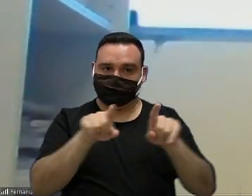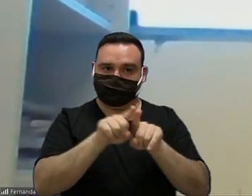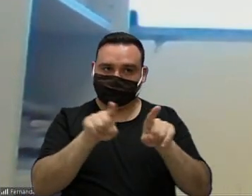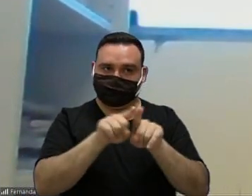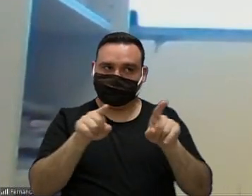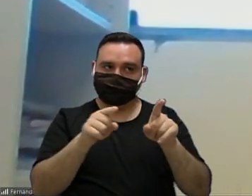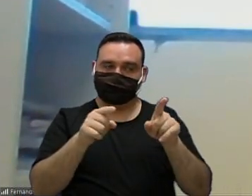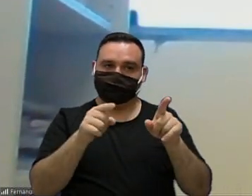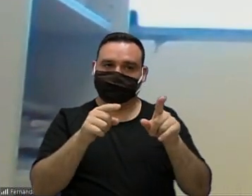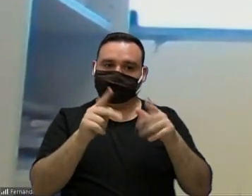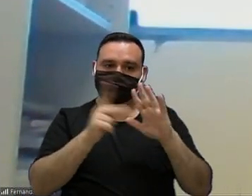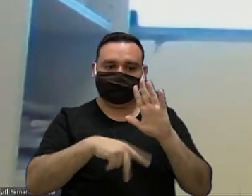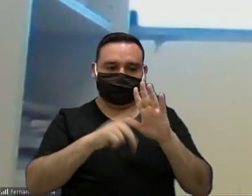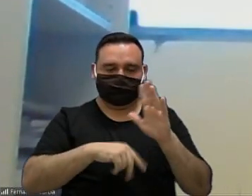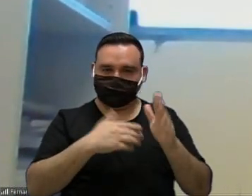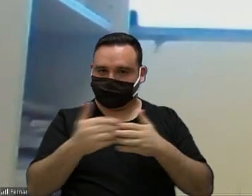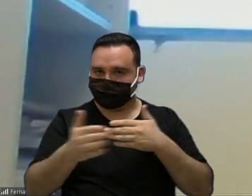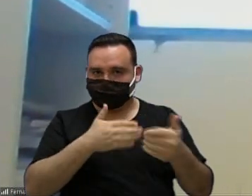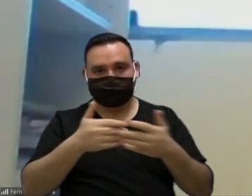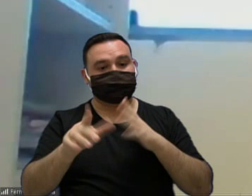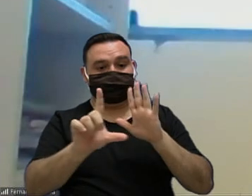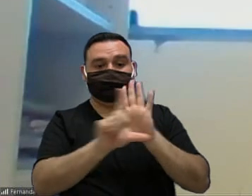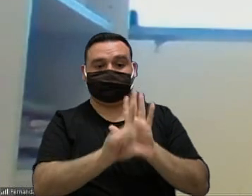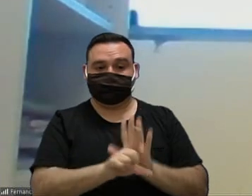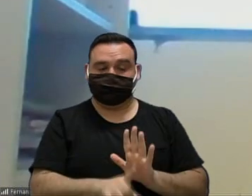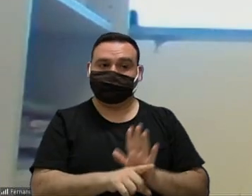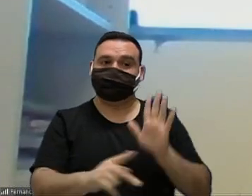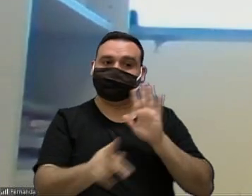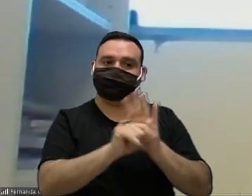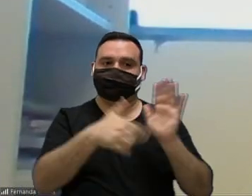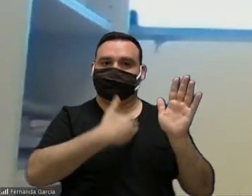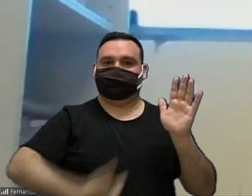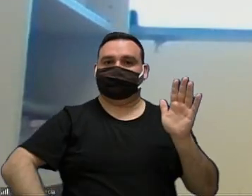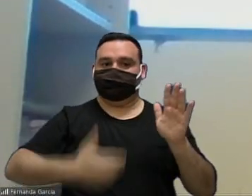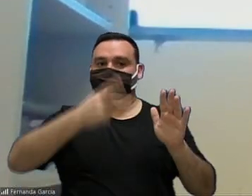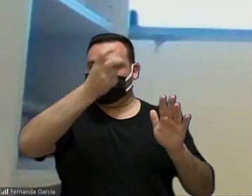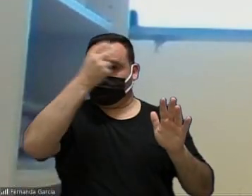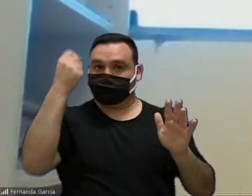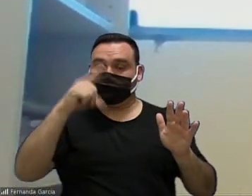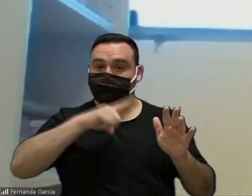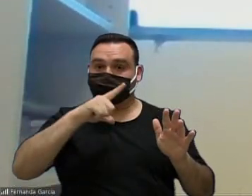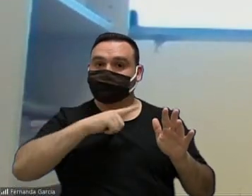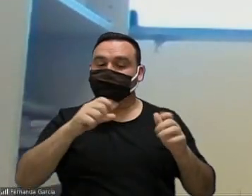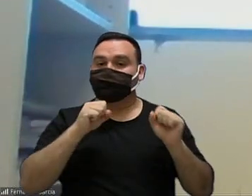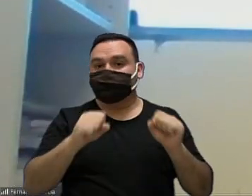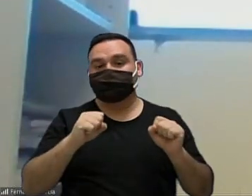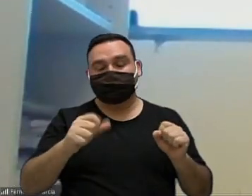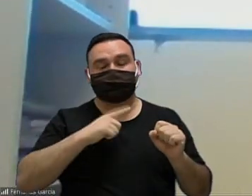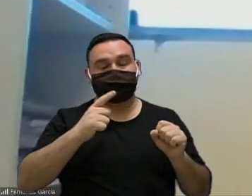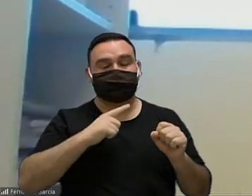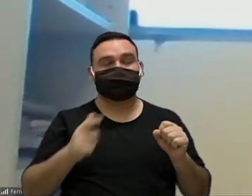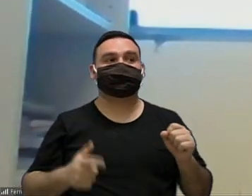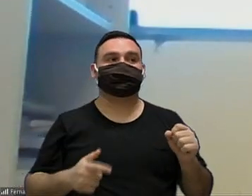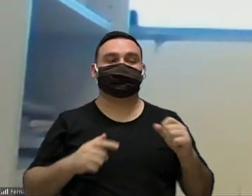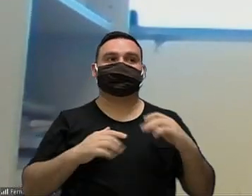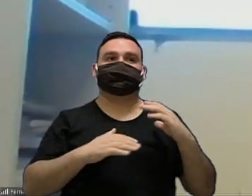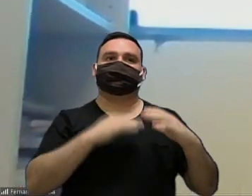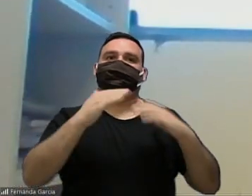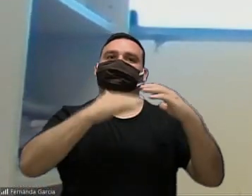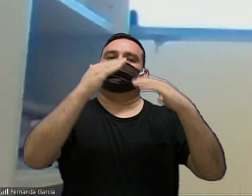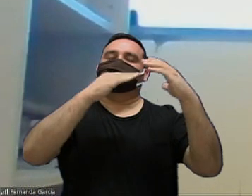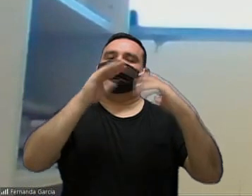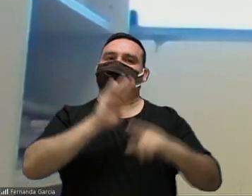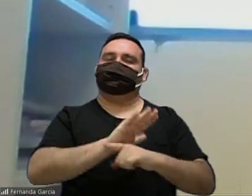projetos políticas públicas organizado pelo governo municipal tende aí como construir né